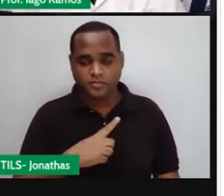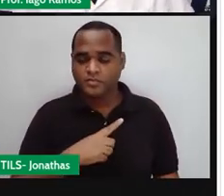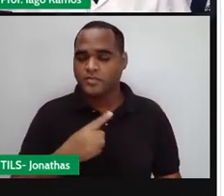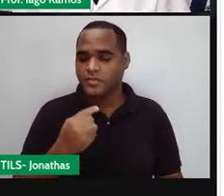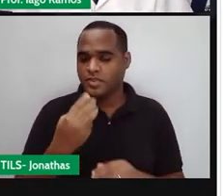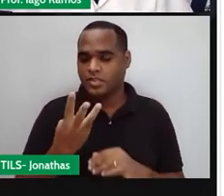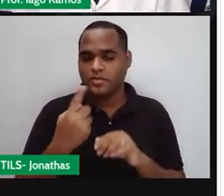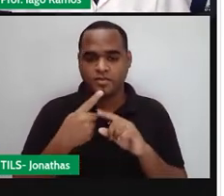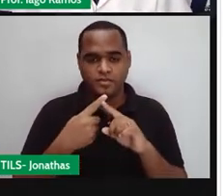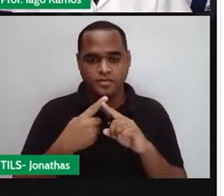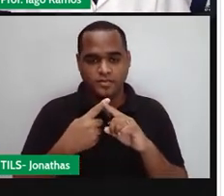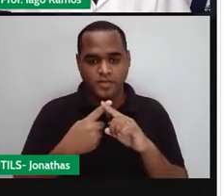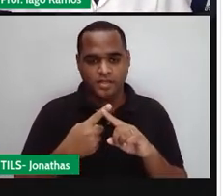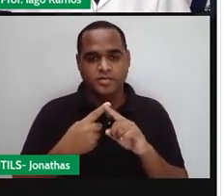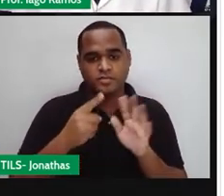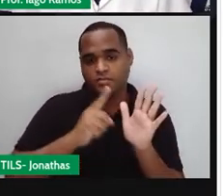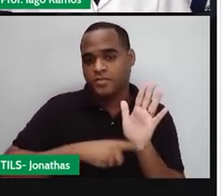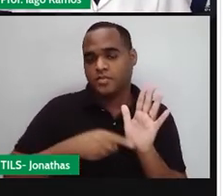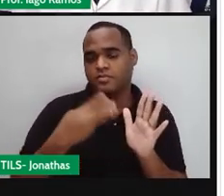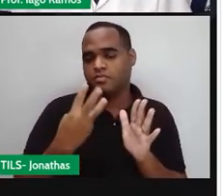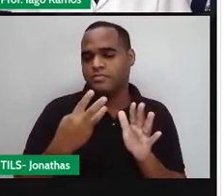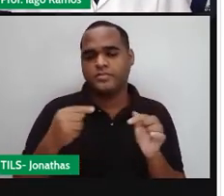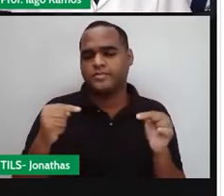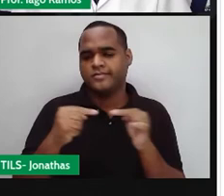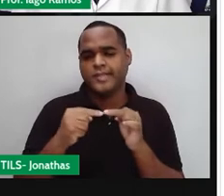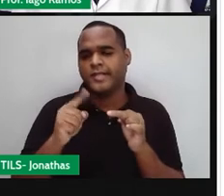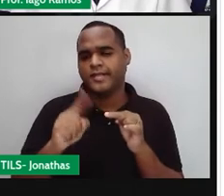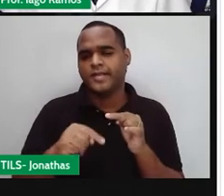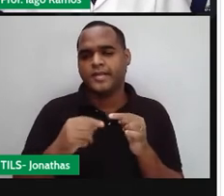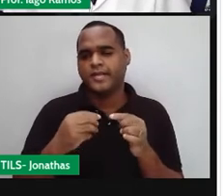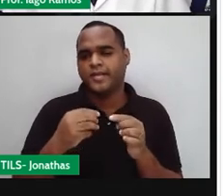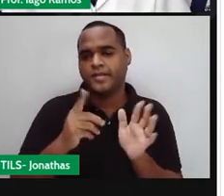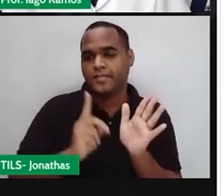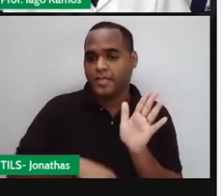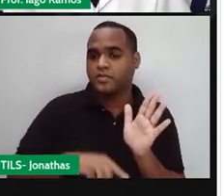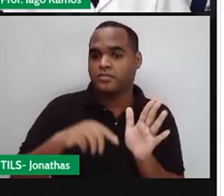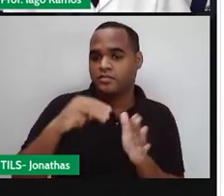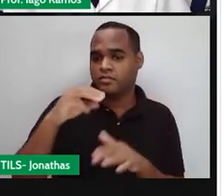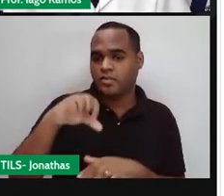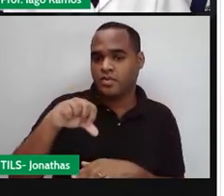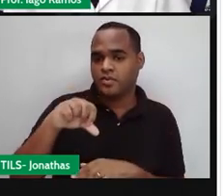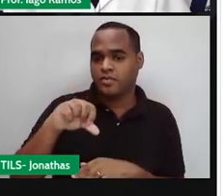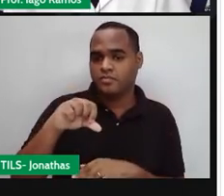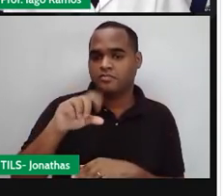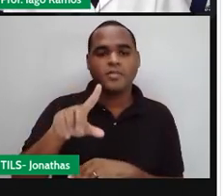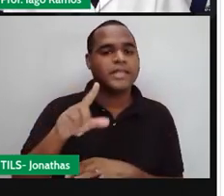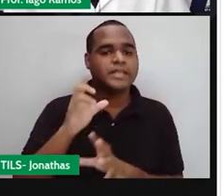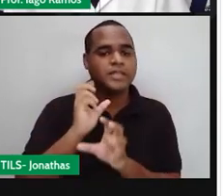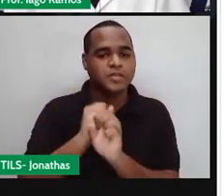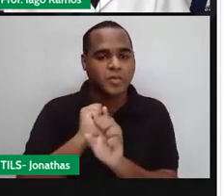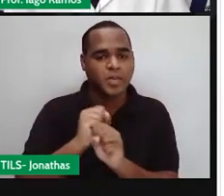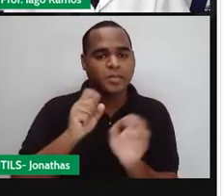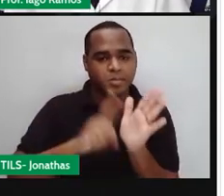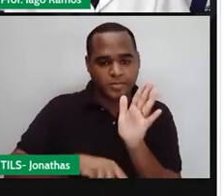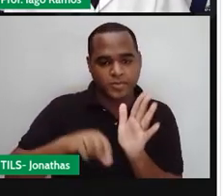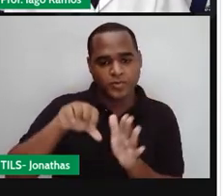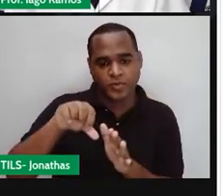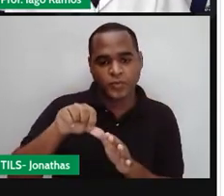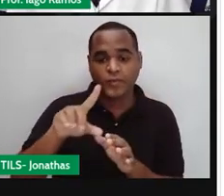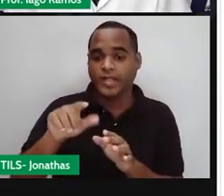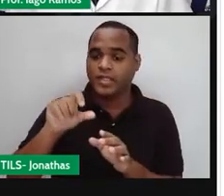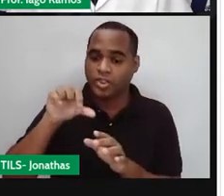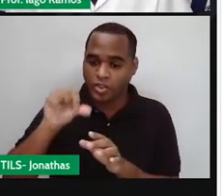menos três. Daria menos nove. Só que aqui não é menos nove. Aqui é nove